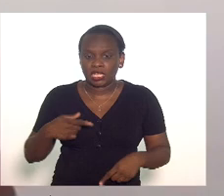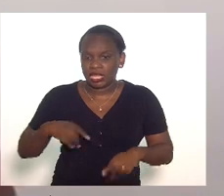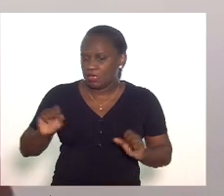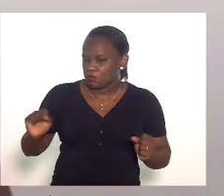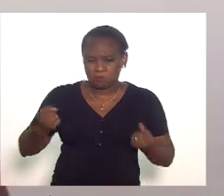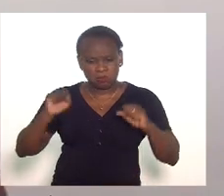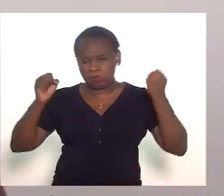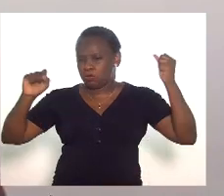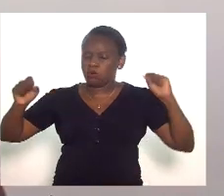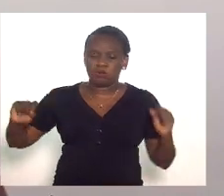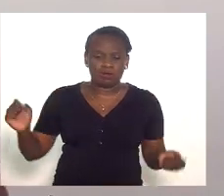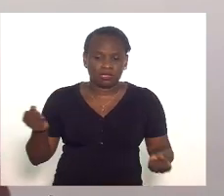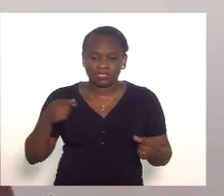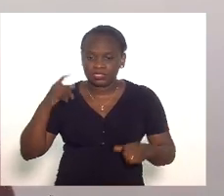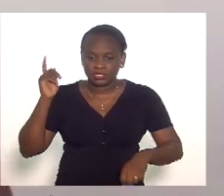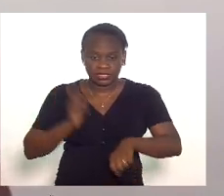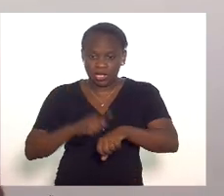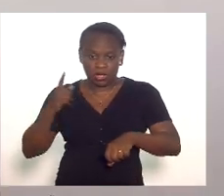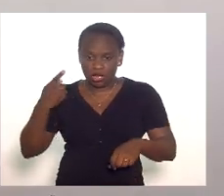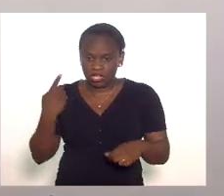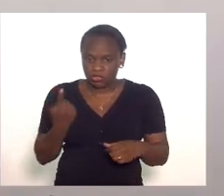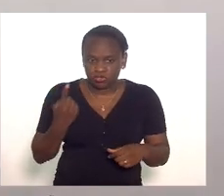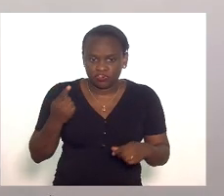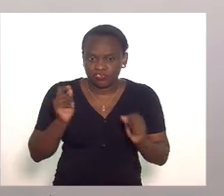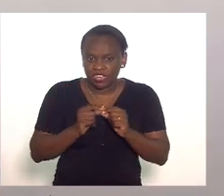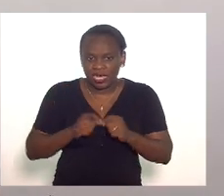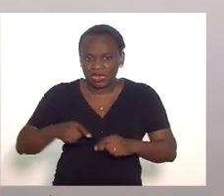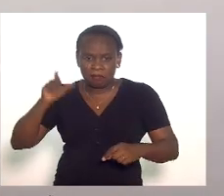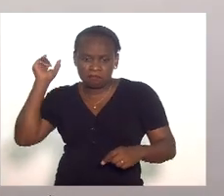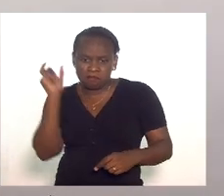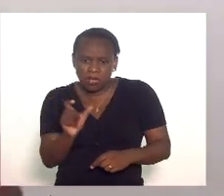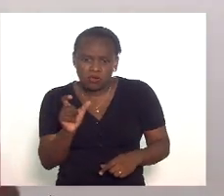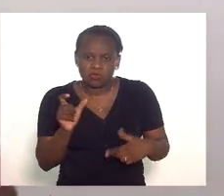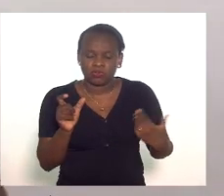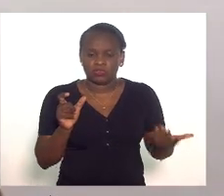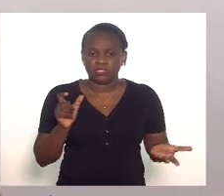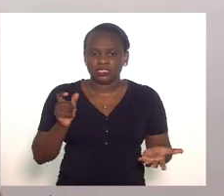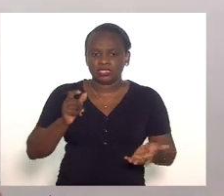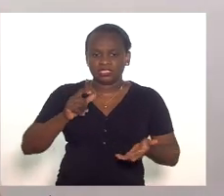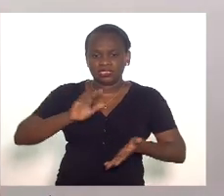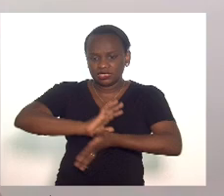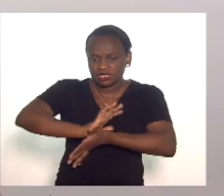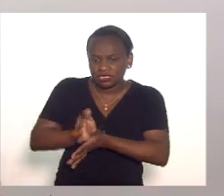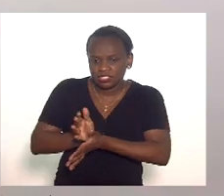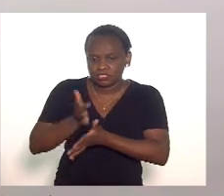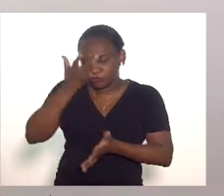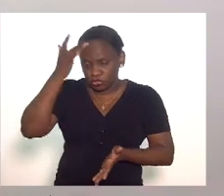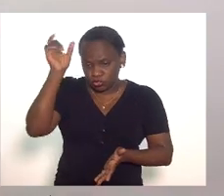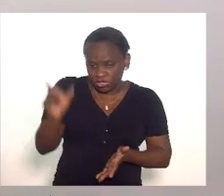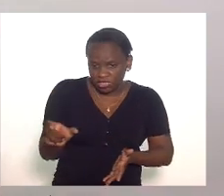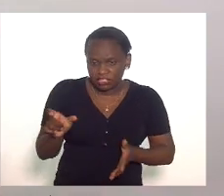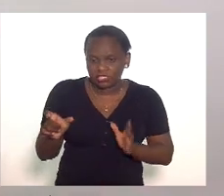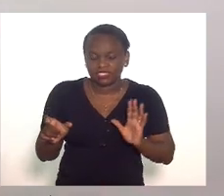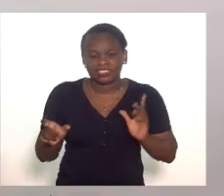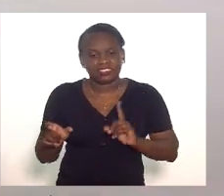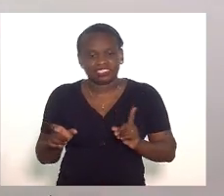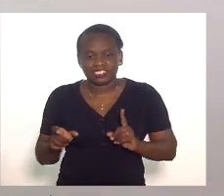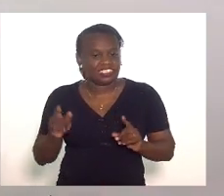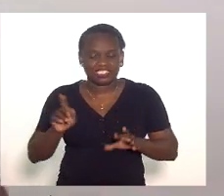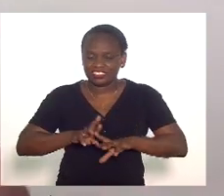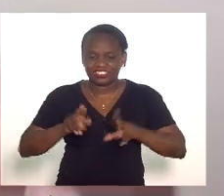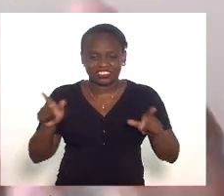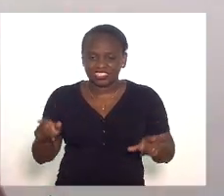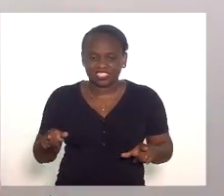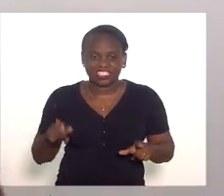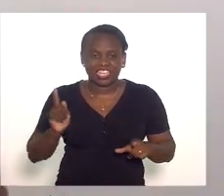descontrolado então não é o único momento que você profere uma ofensa racista diretamente a uma pessoa é muito pelo